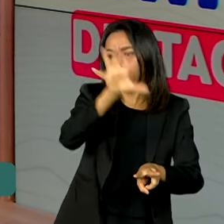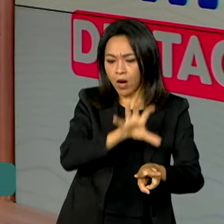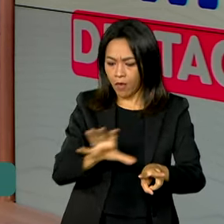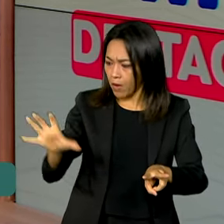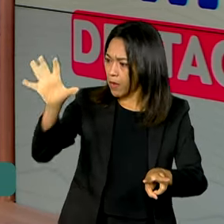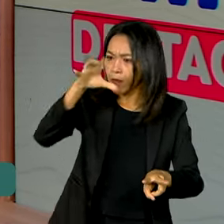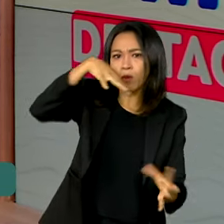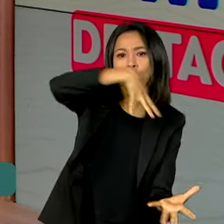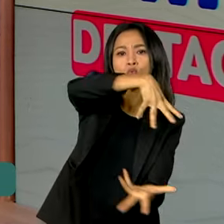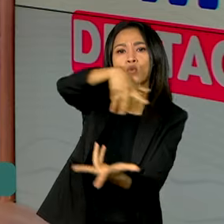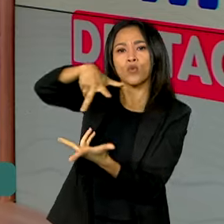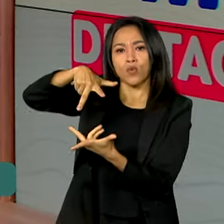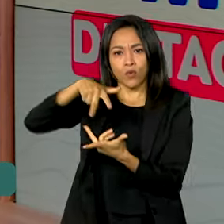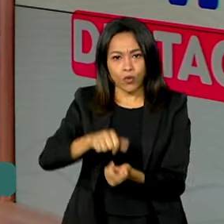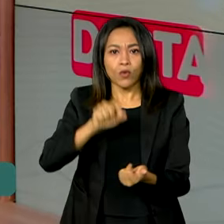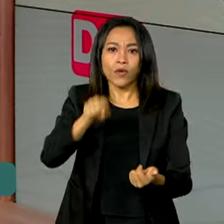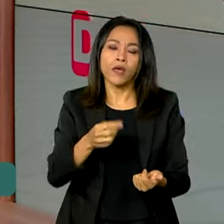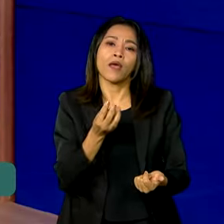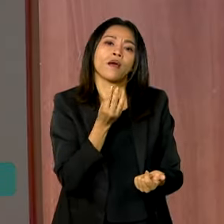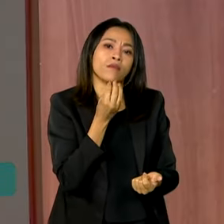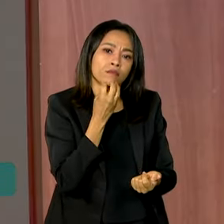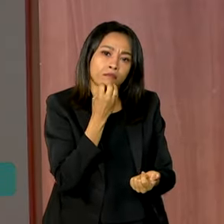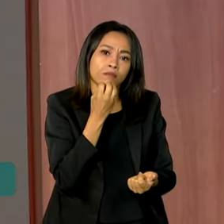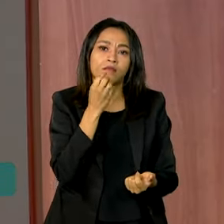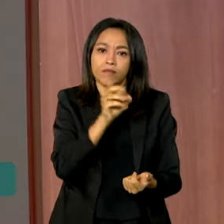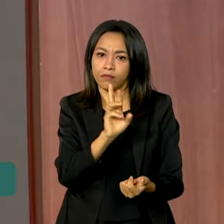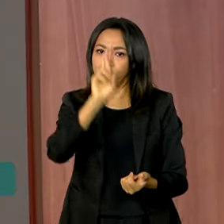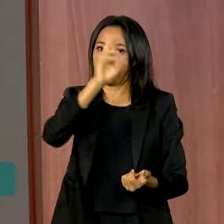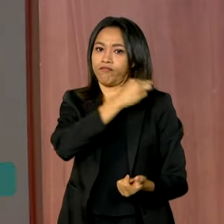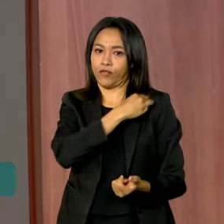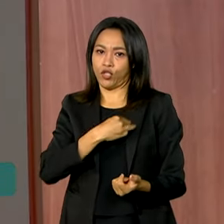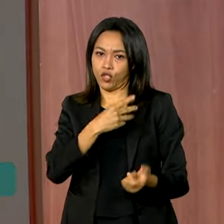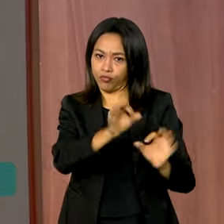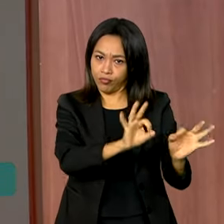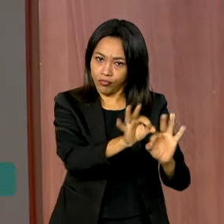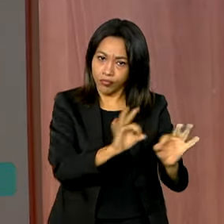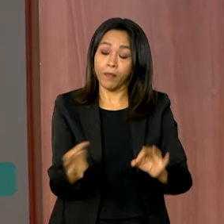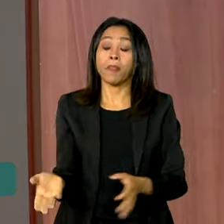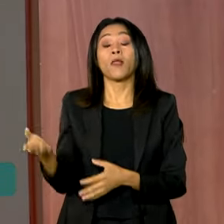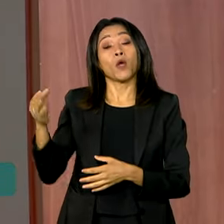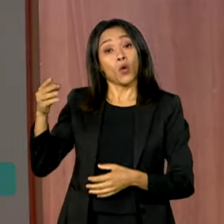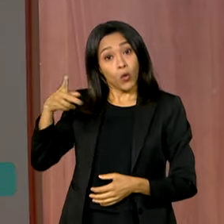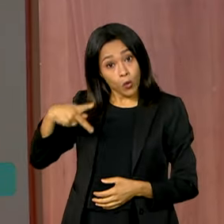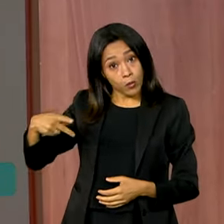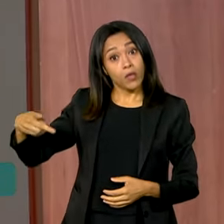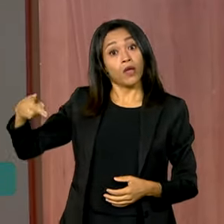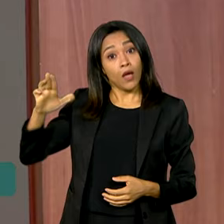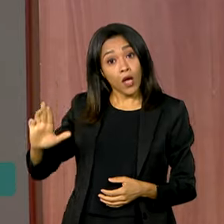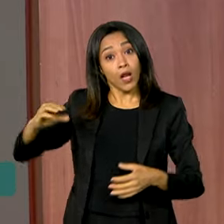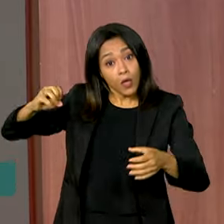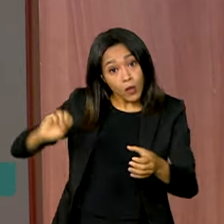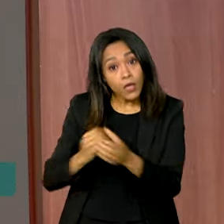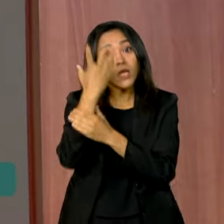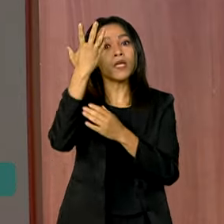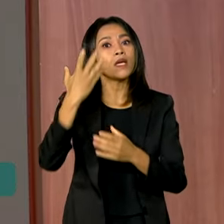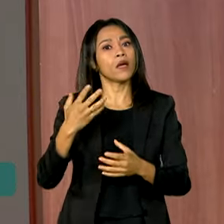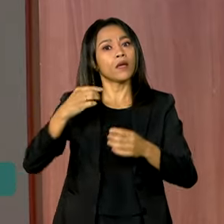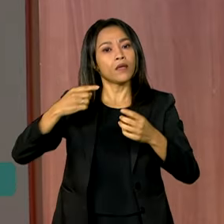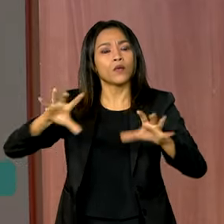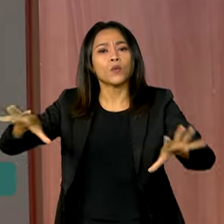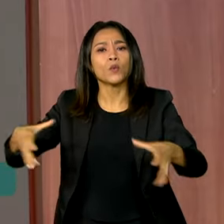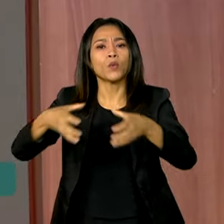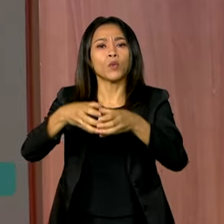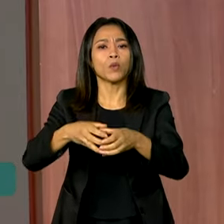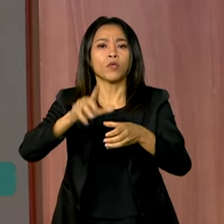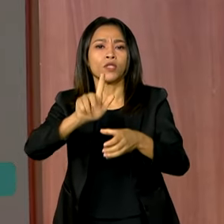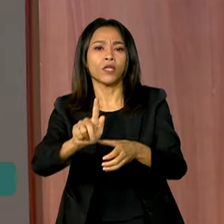Relações Exteriores. O presidente Lula, de forma inédita, ousada e necessária, cria o G20 Social, que na